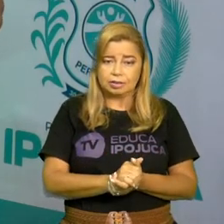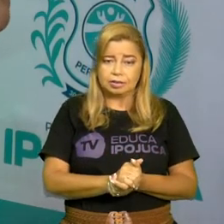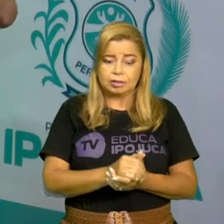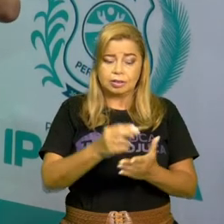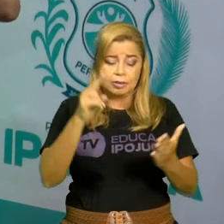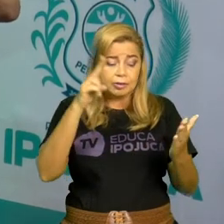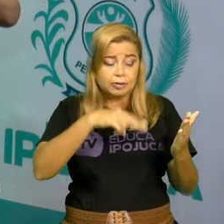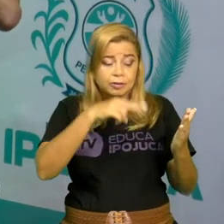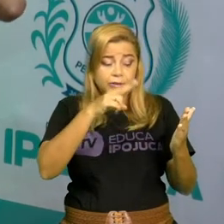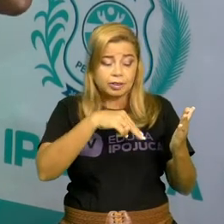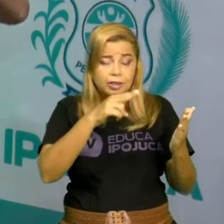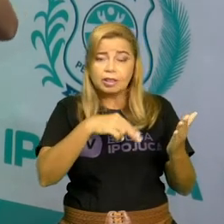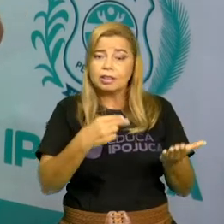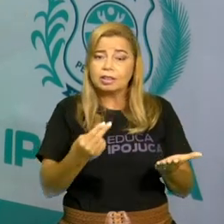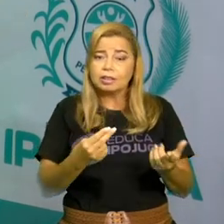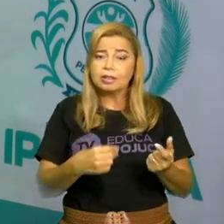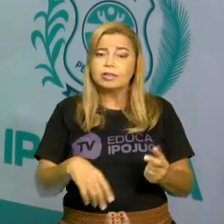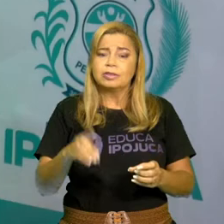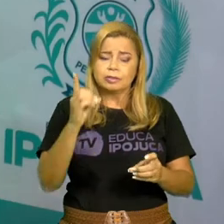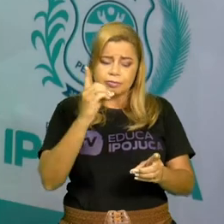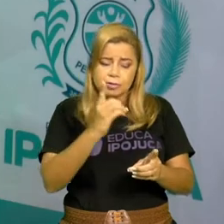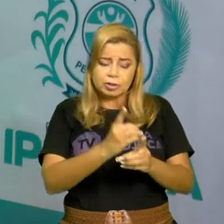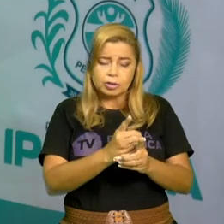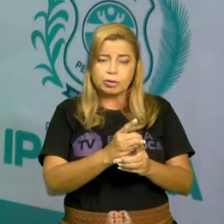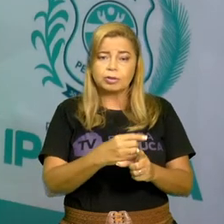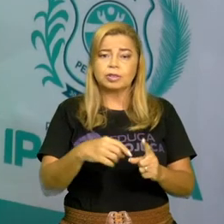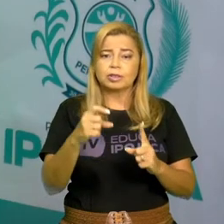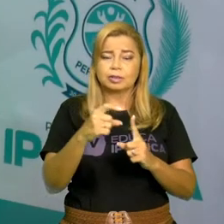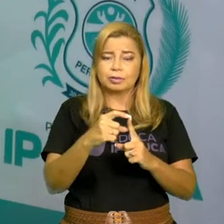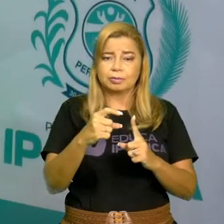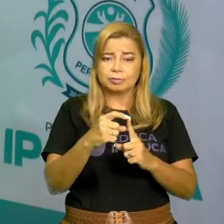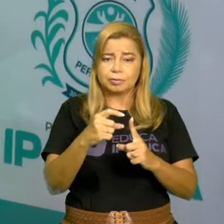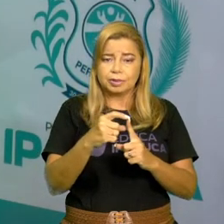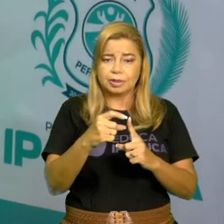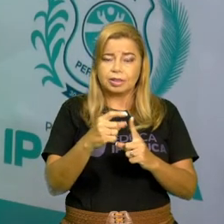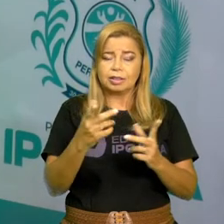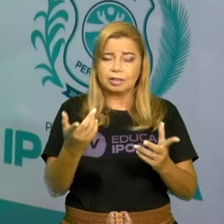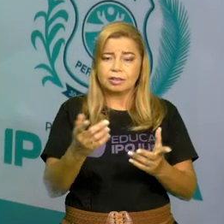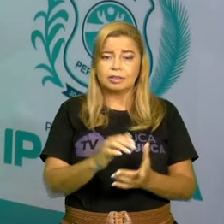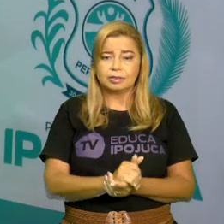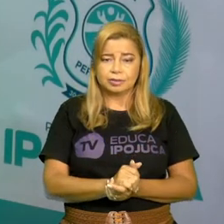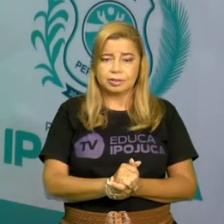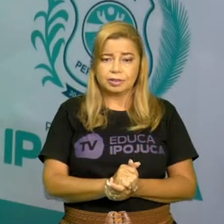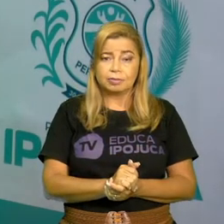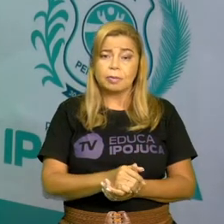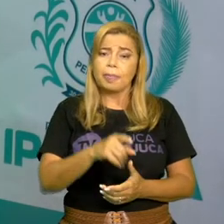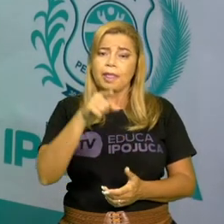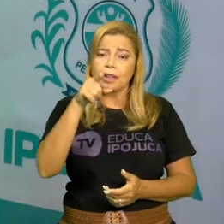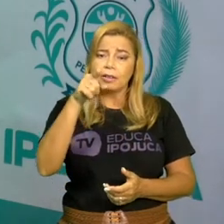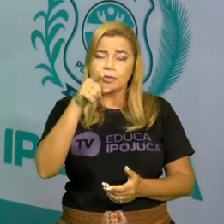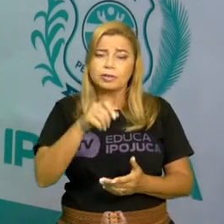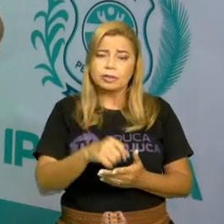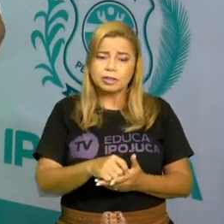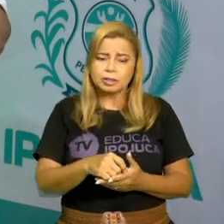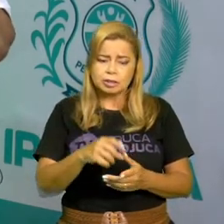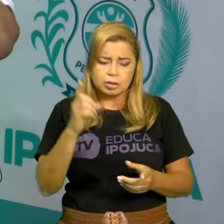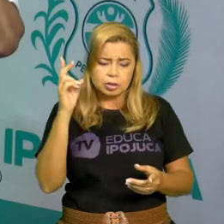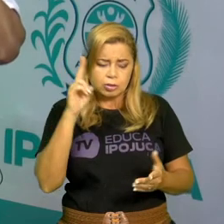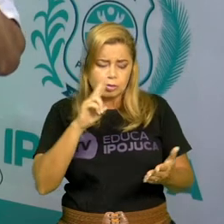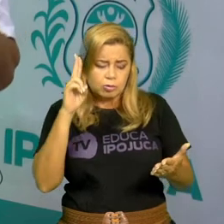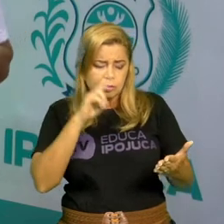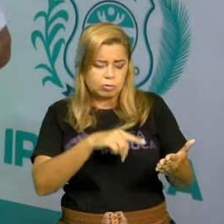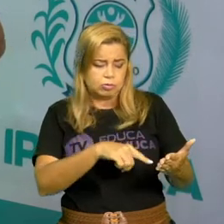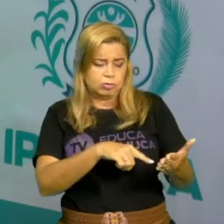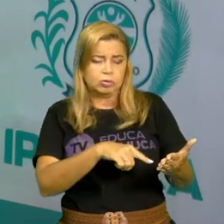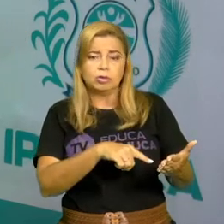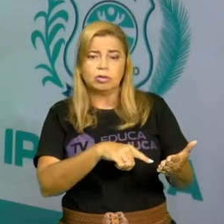você vai encontrar uma palavra. Agora, quando você vê que aquela palavra que você achou, você nunca ouviu